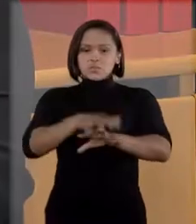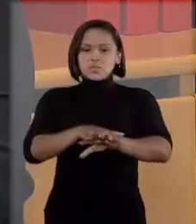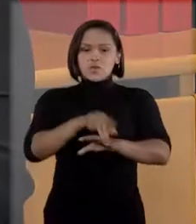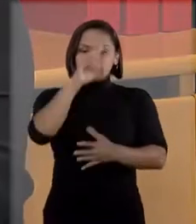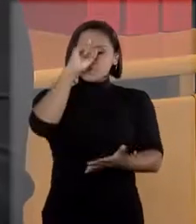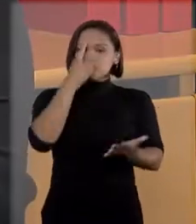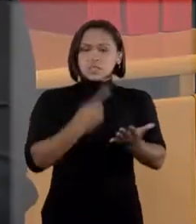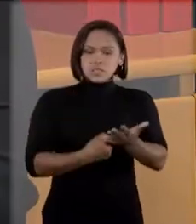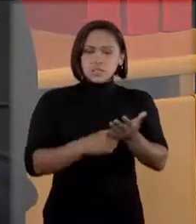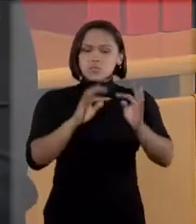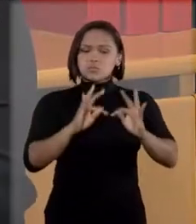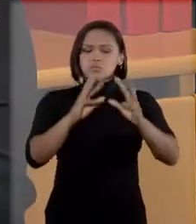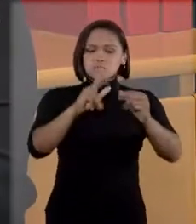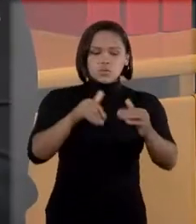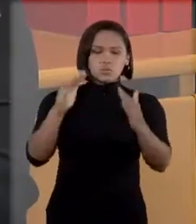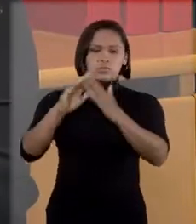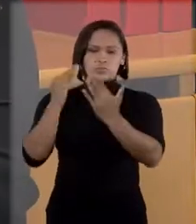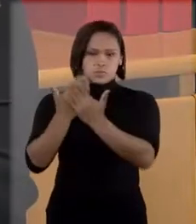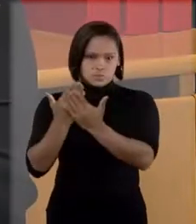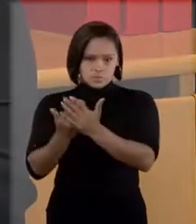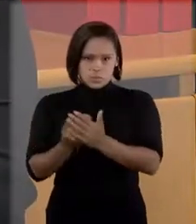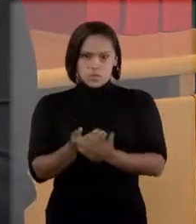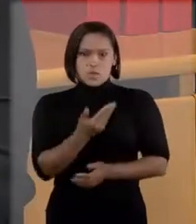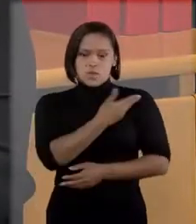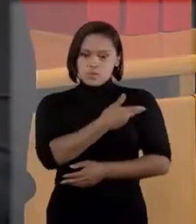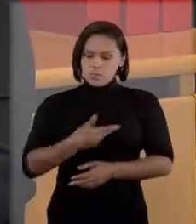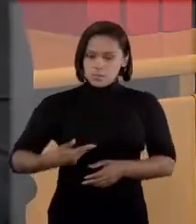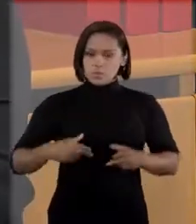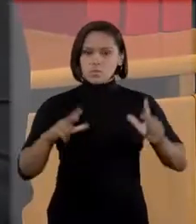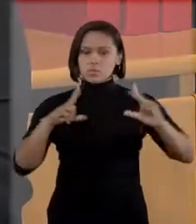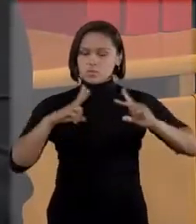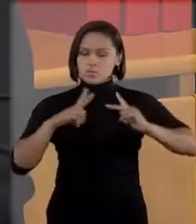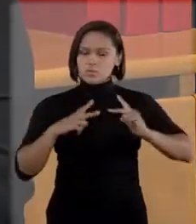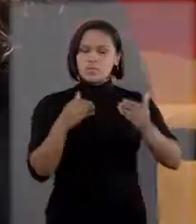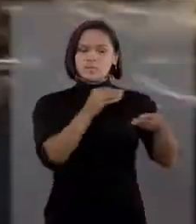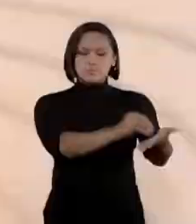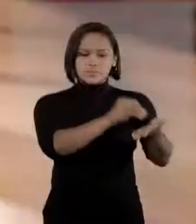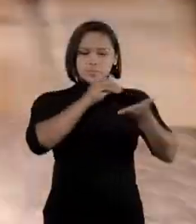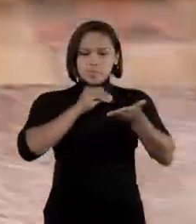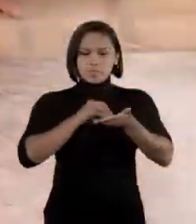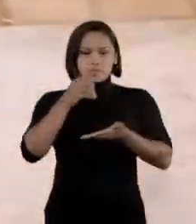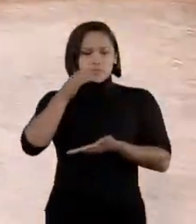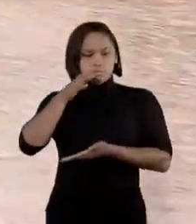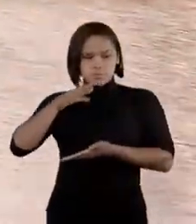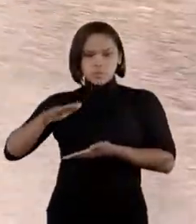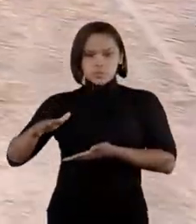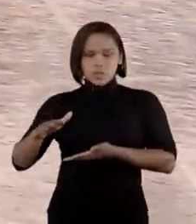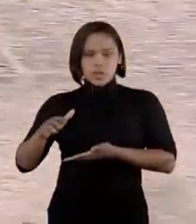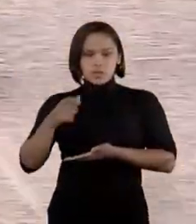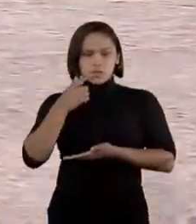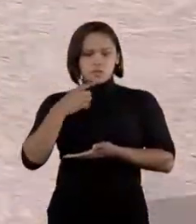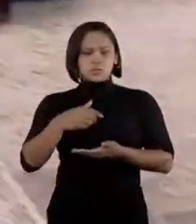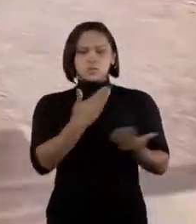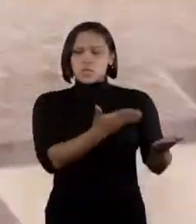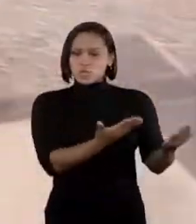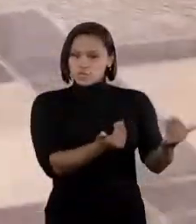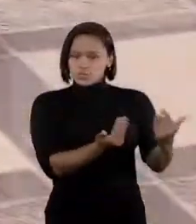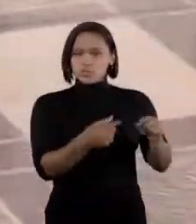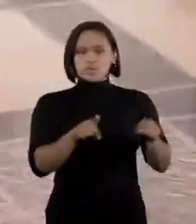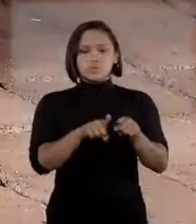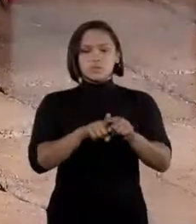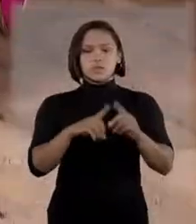todas as escolas, tanto da rede pública e da rede privada, recebam essas crianças, e adolescentes com